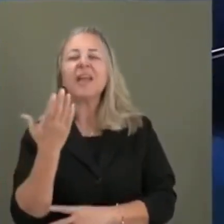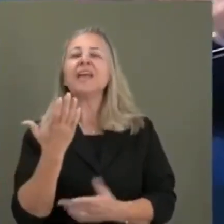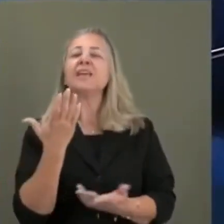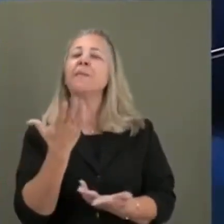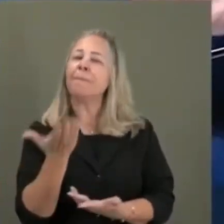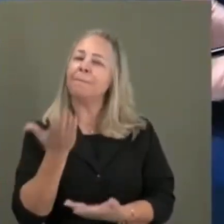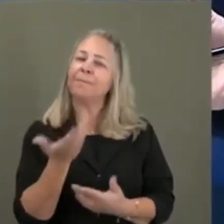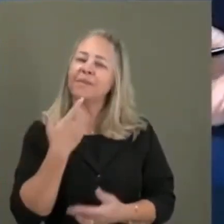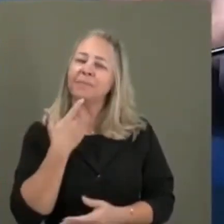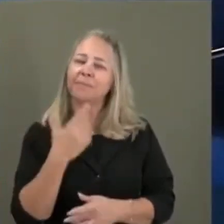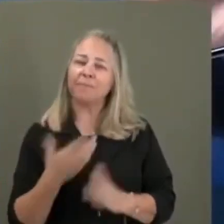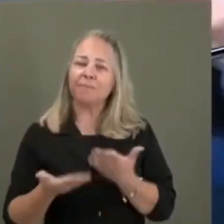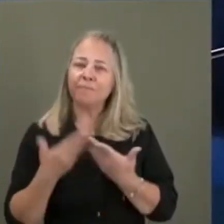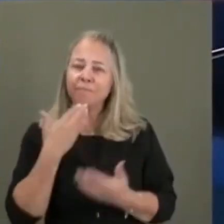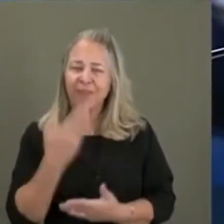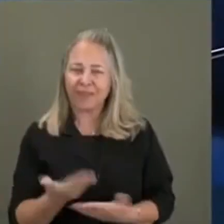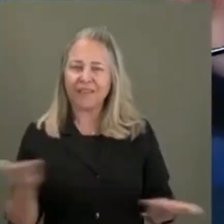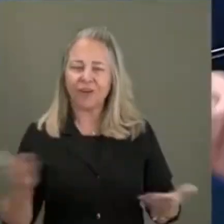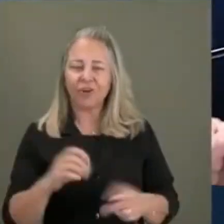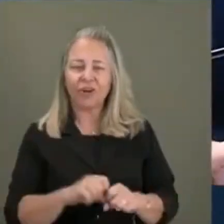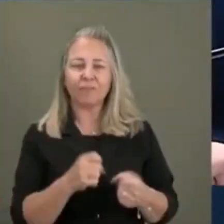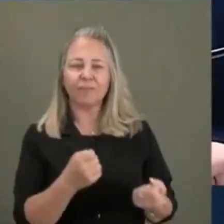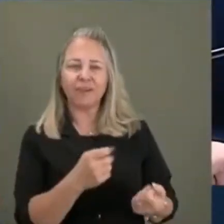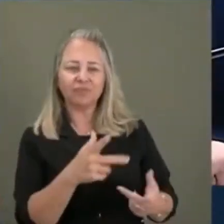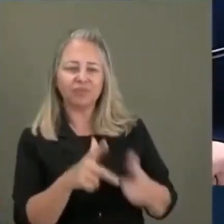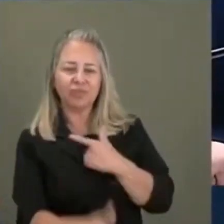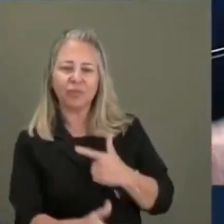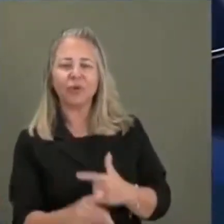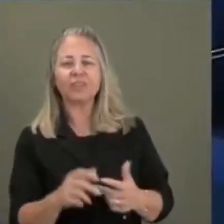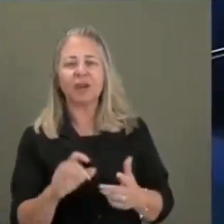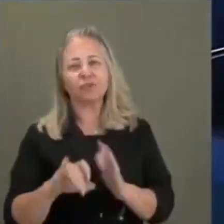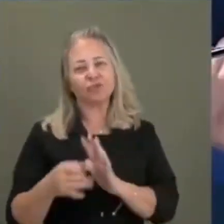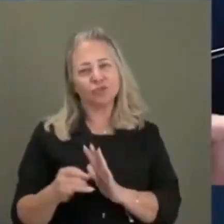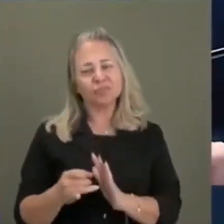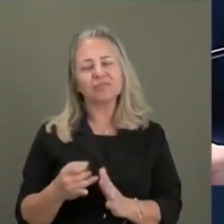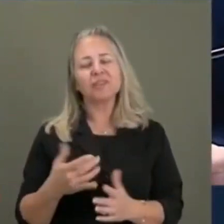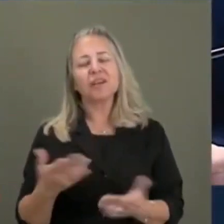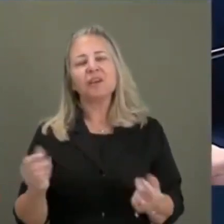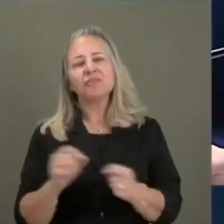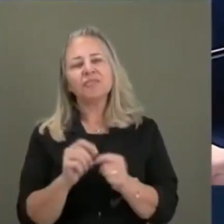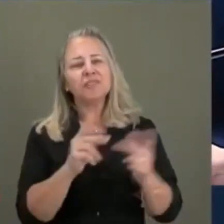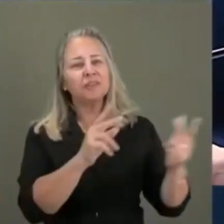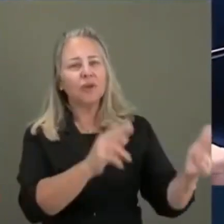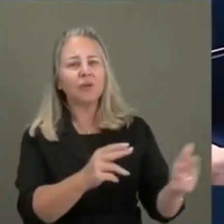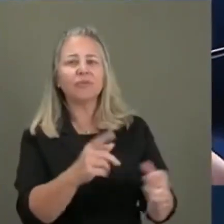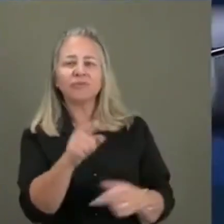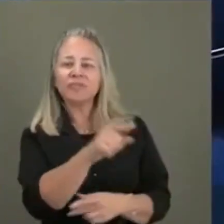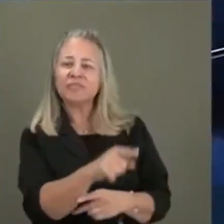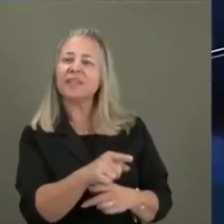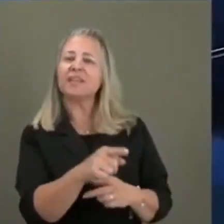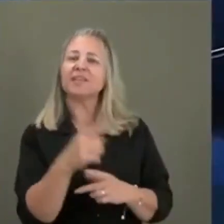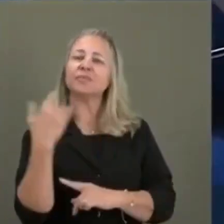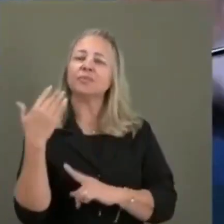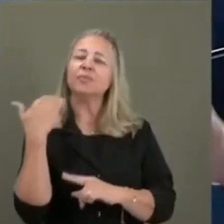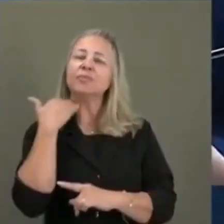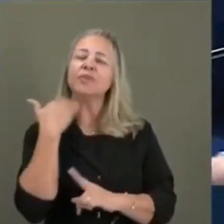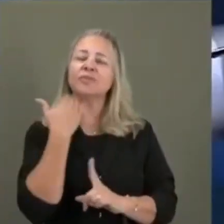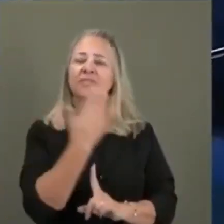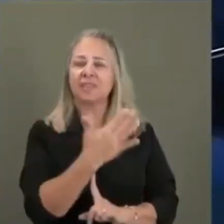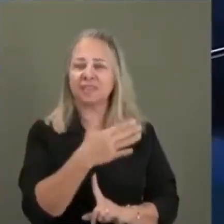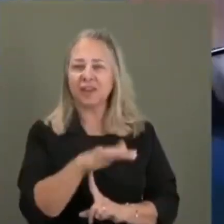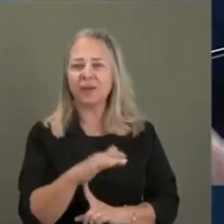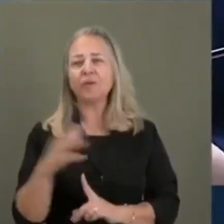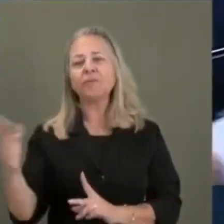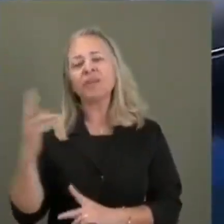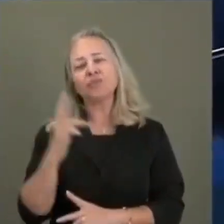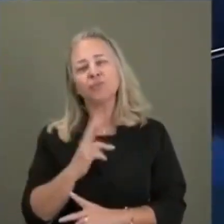vamos começar a falar de verdade o que precisa nesse país aqui. E aí eu conto com a Exª, que é do Banco Central, que aí eu quero que você me responda,